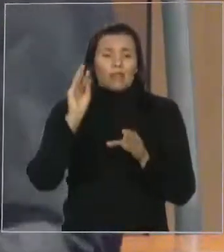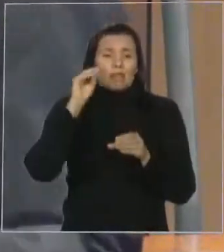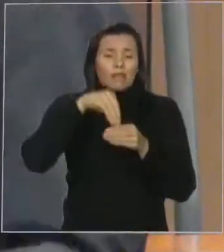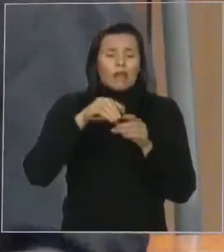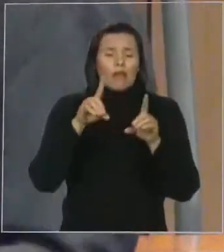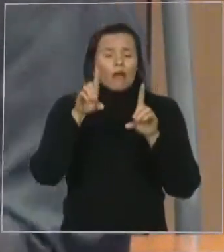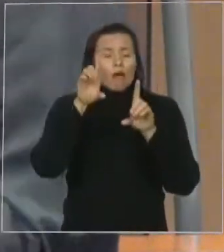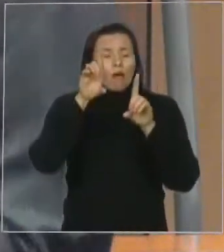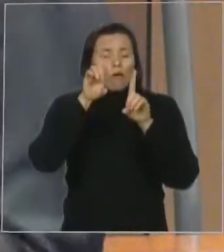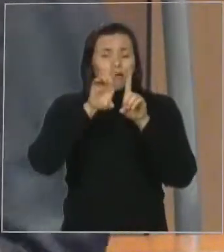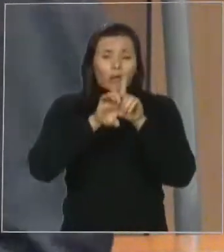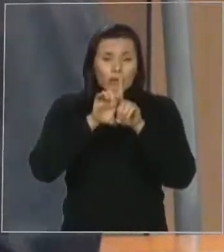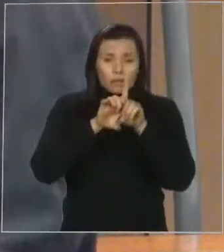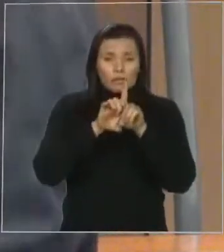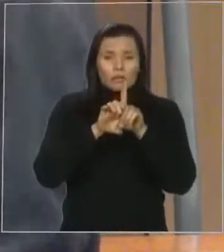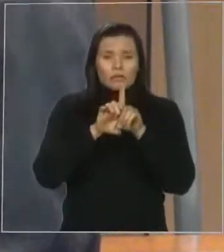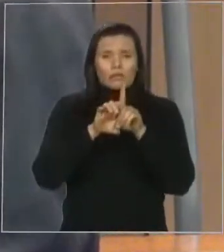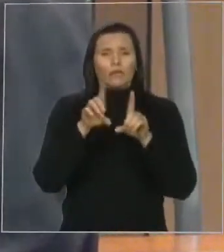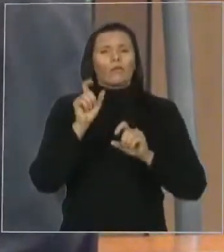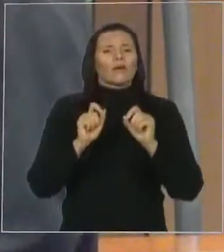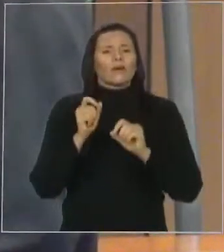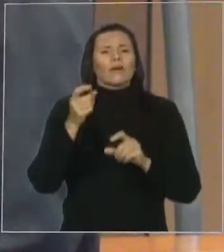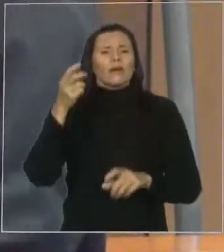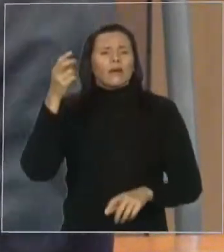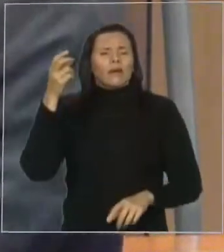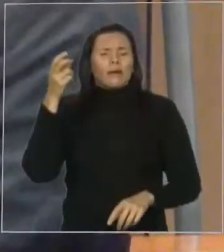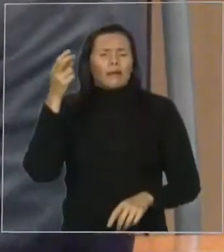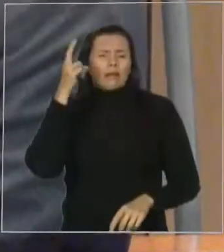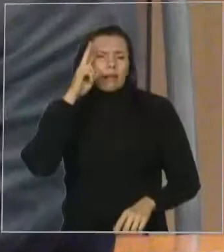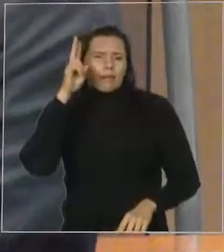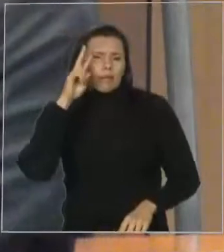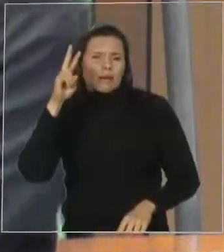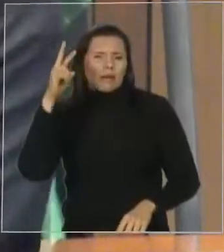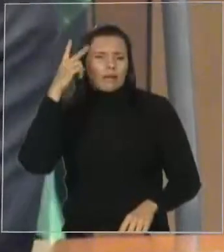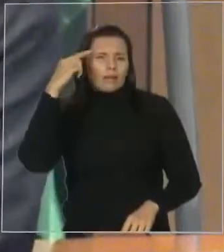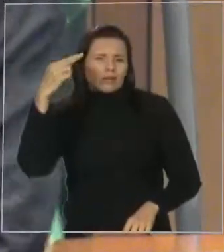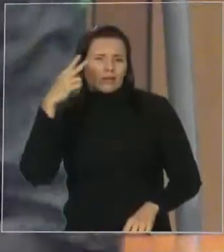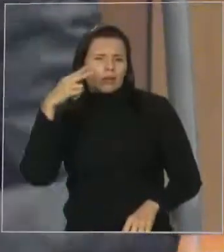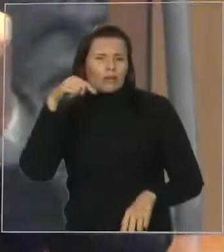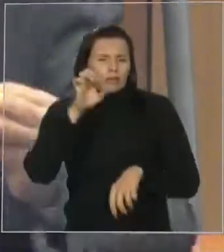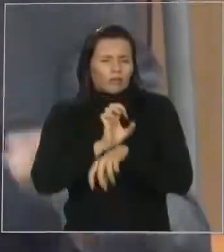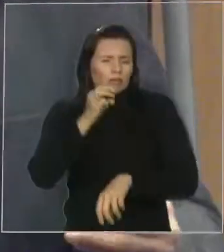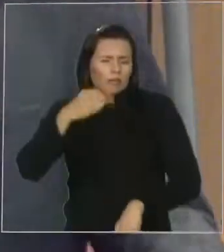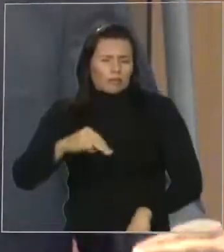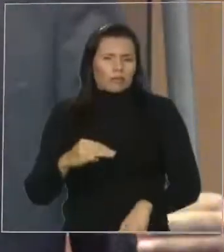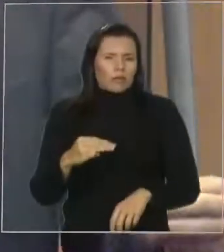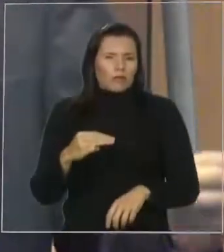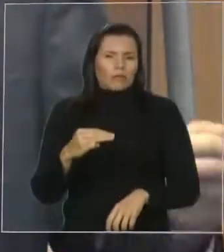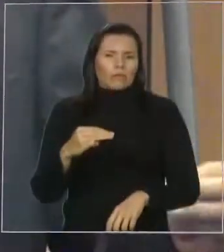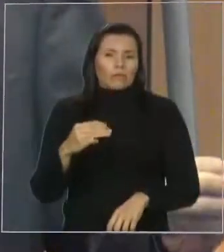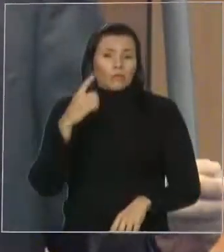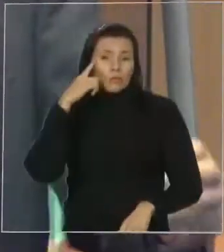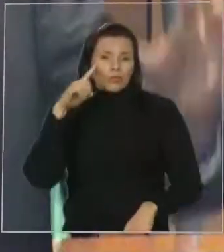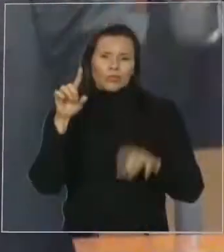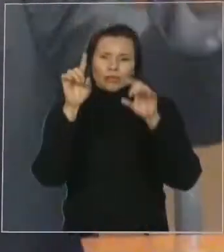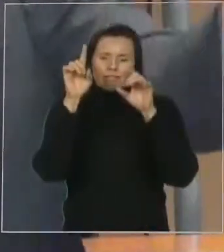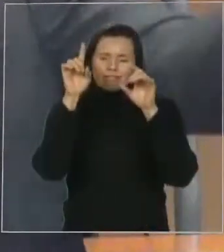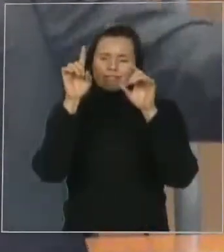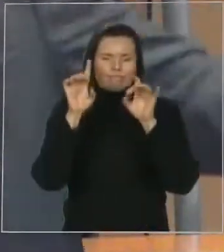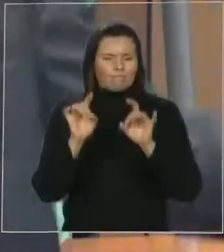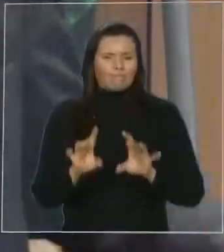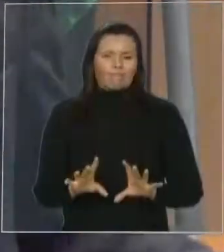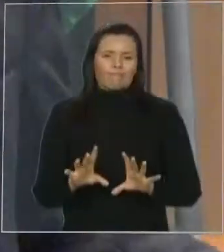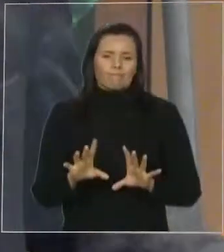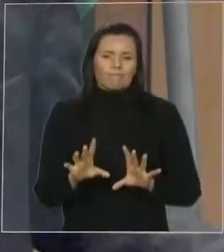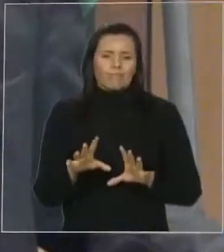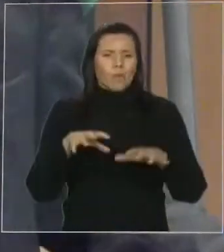foi o maior de toda a nossa história. Se alguma coisa se aproximou de uma revolução no Maranhão, foi